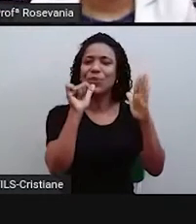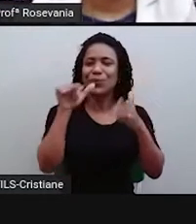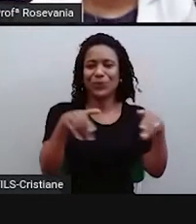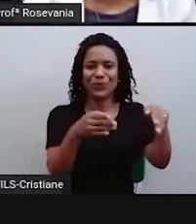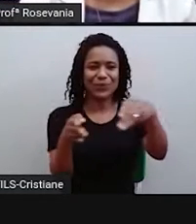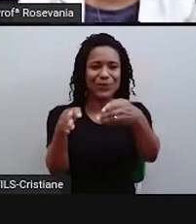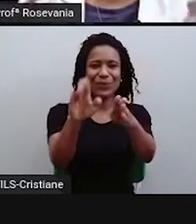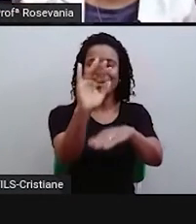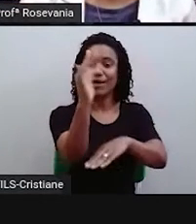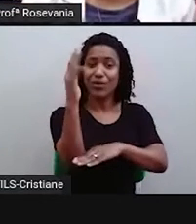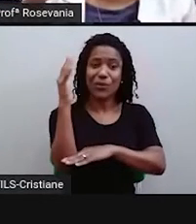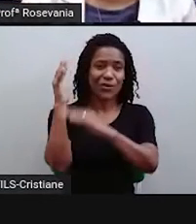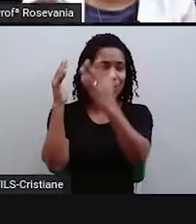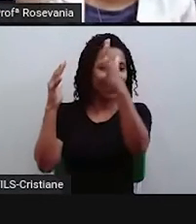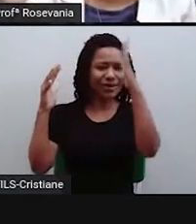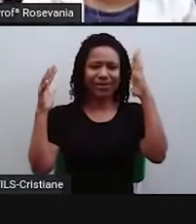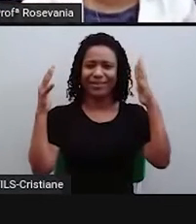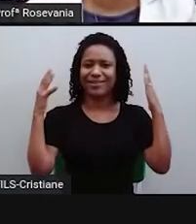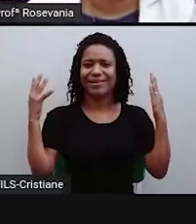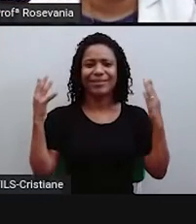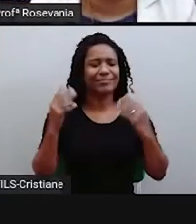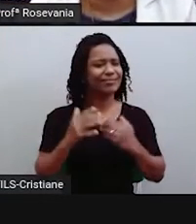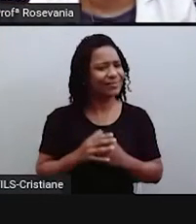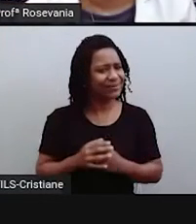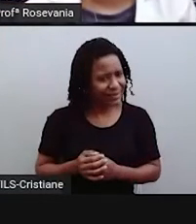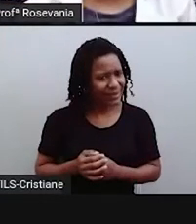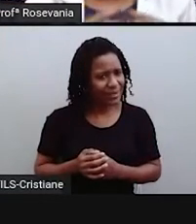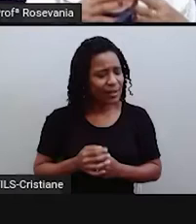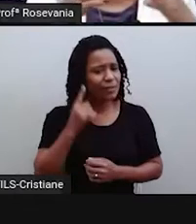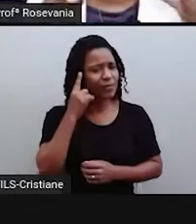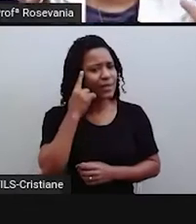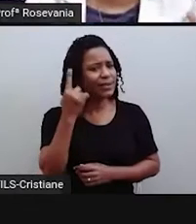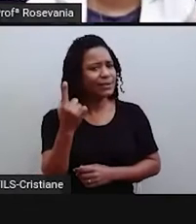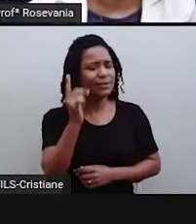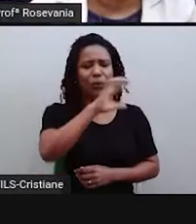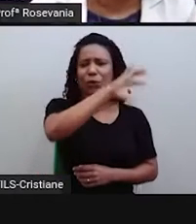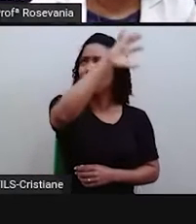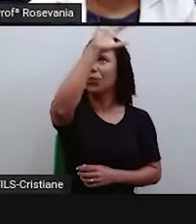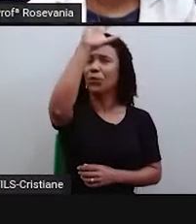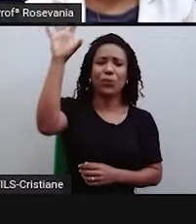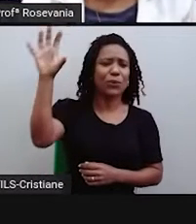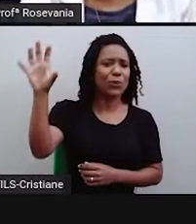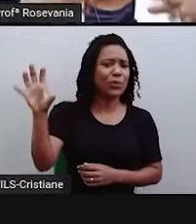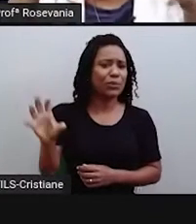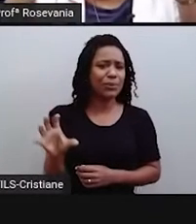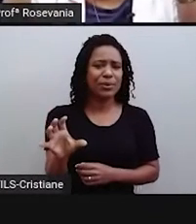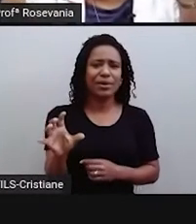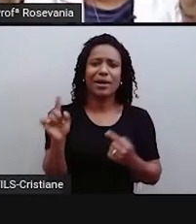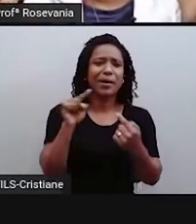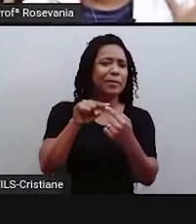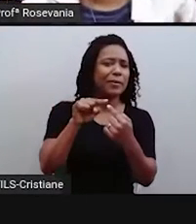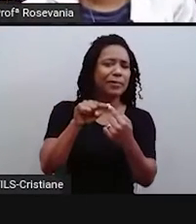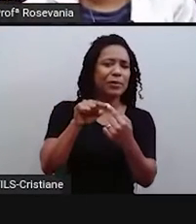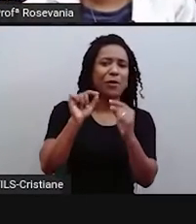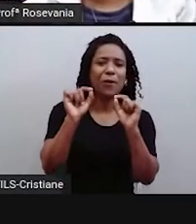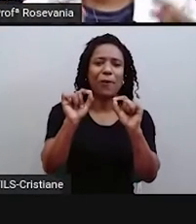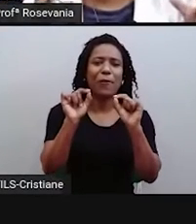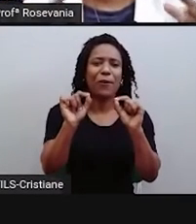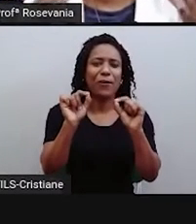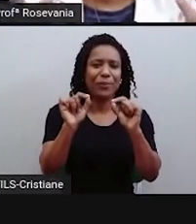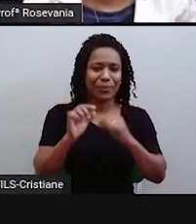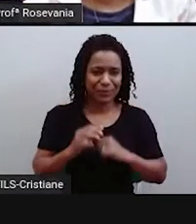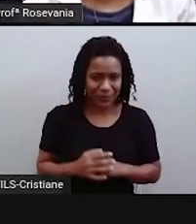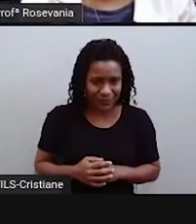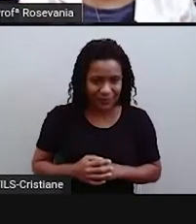florestas. O que que isso tem a ver com a ideia de regionalizar? É porque quando a gente vai